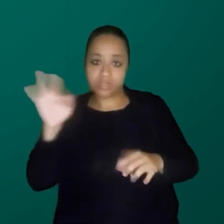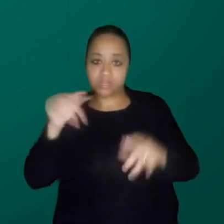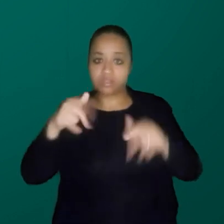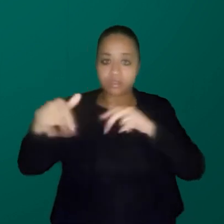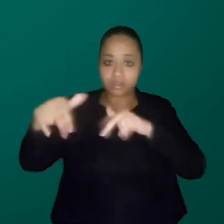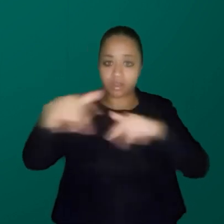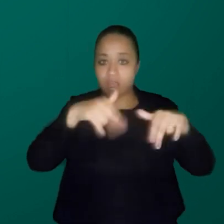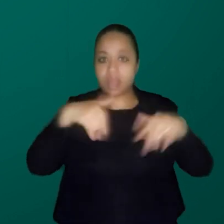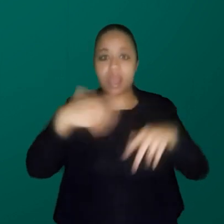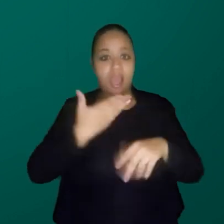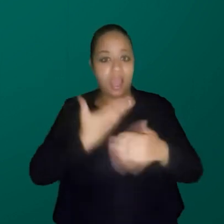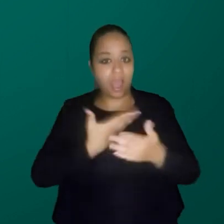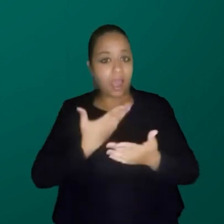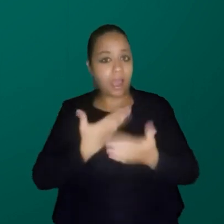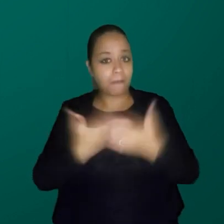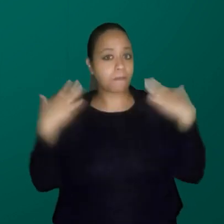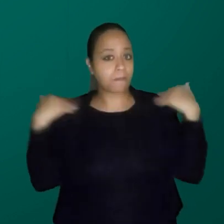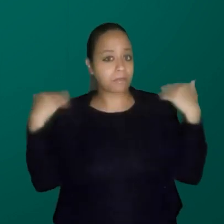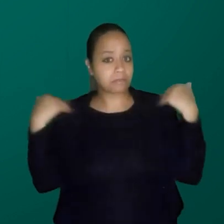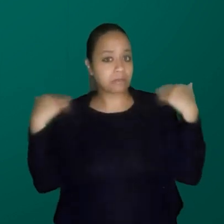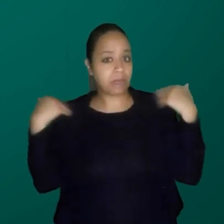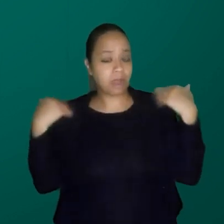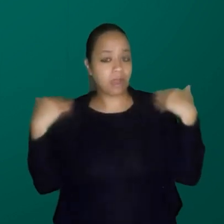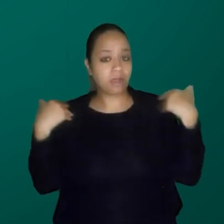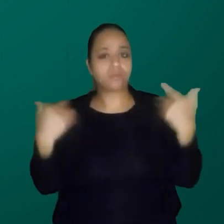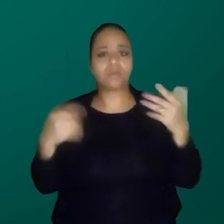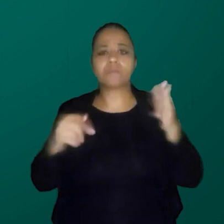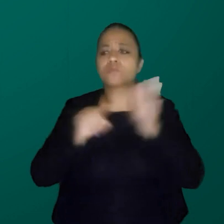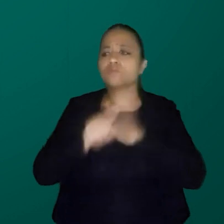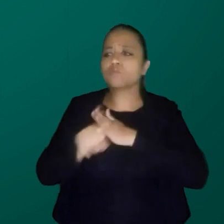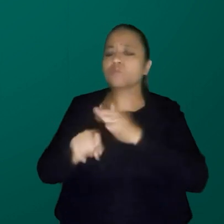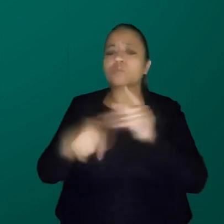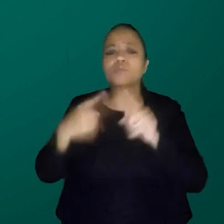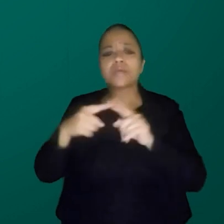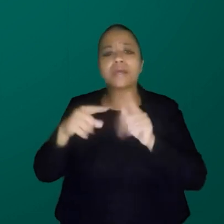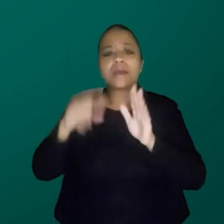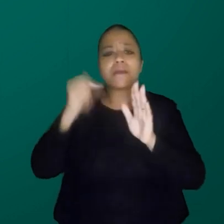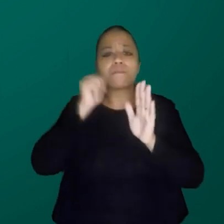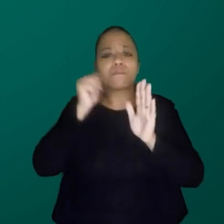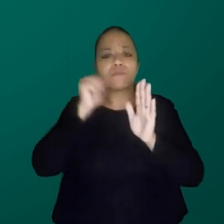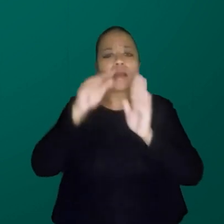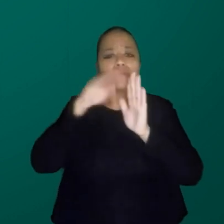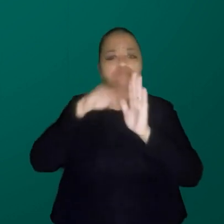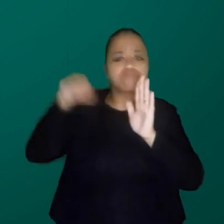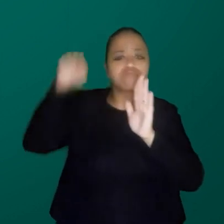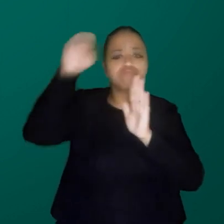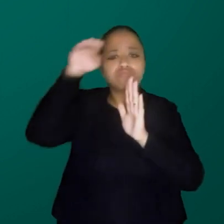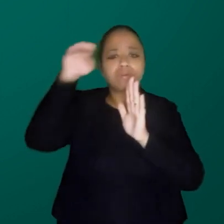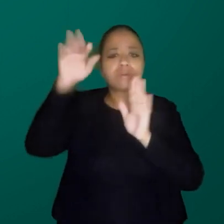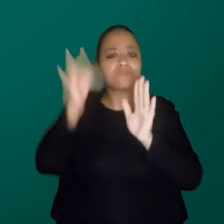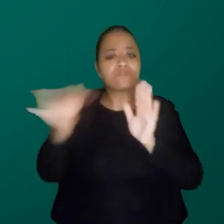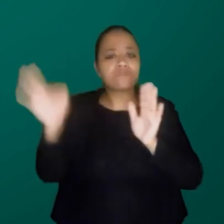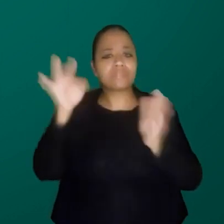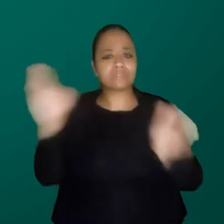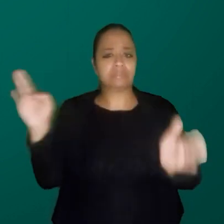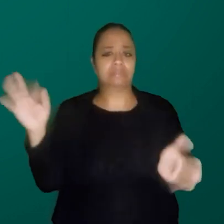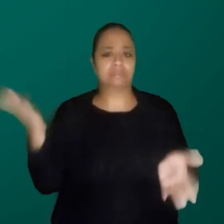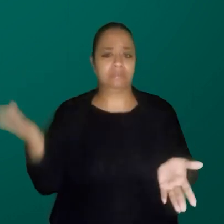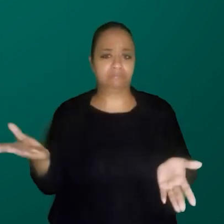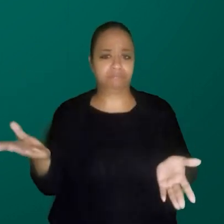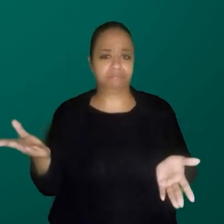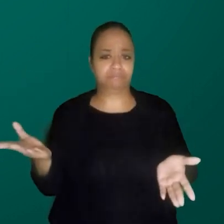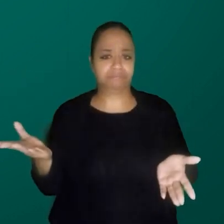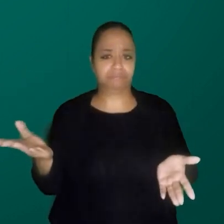Cuomo, depois de dar uma aula, e ele não tinha o que perguntar. Perguntou por que você quer tanto que mulher vai para a física? A física viveu tão bem sem mulheres até agora.